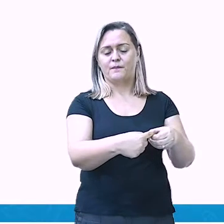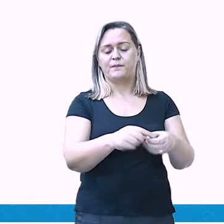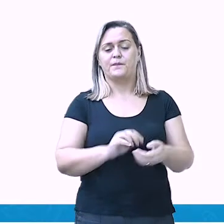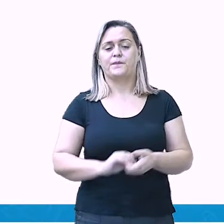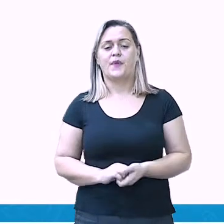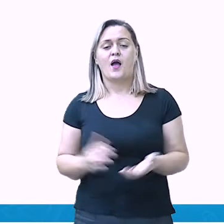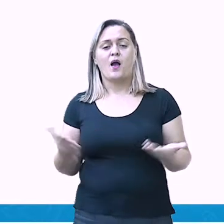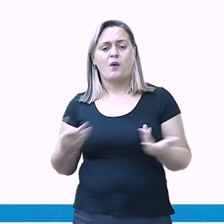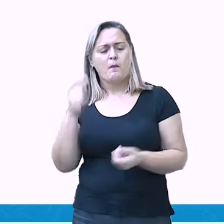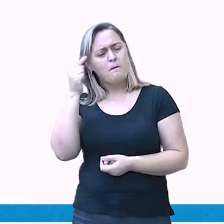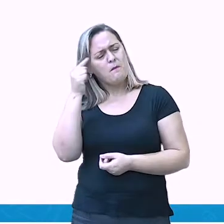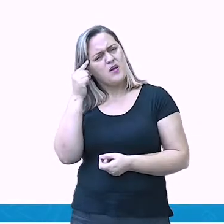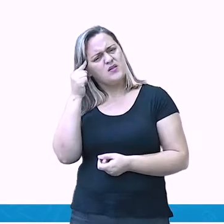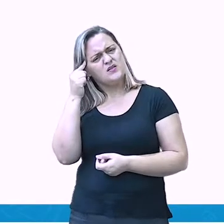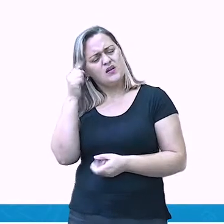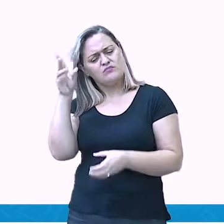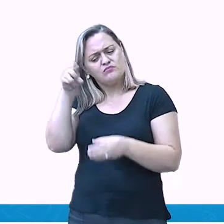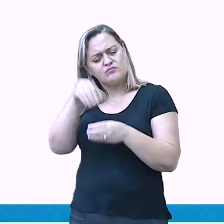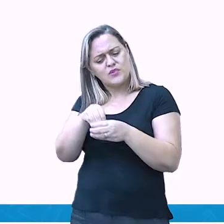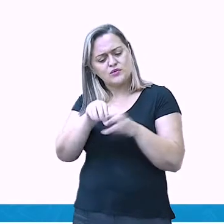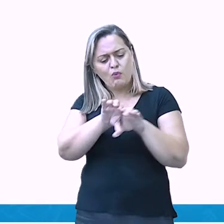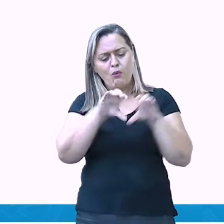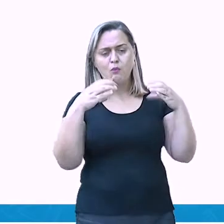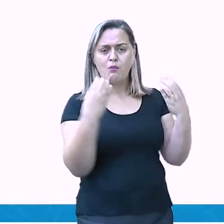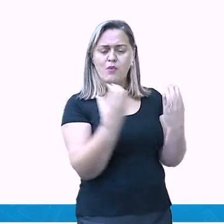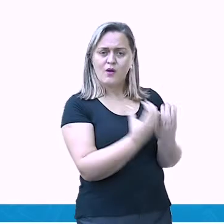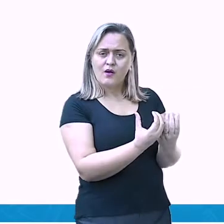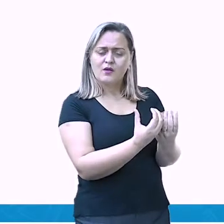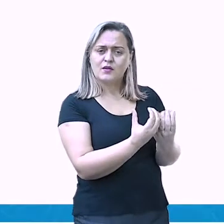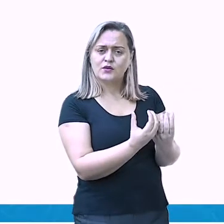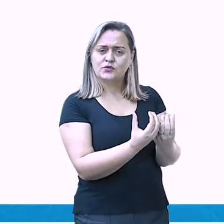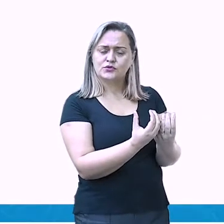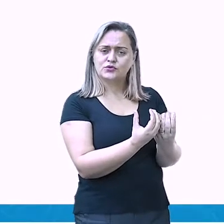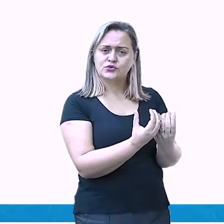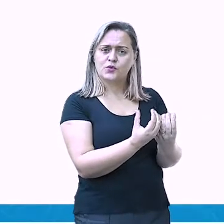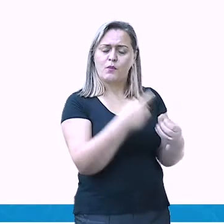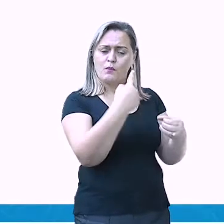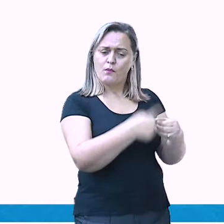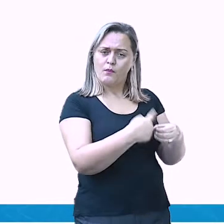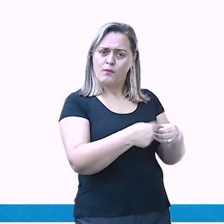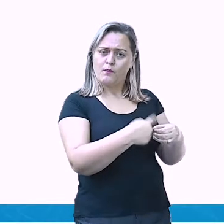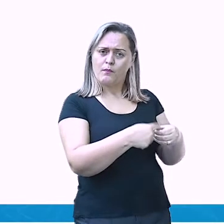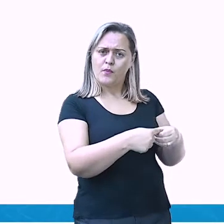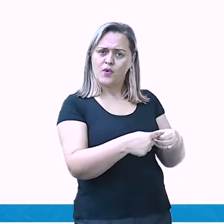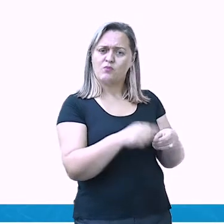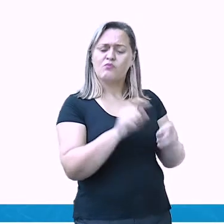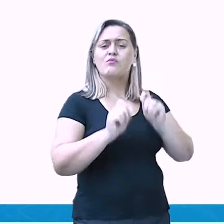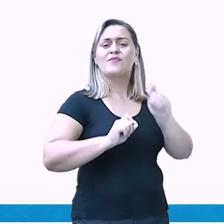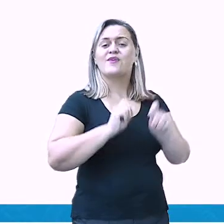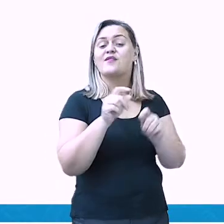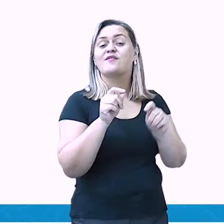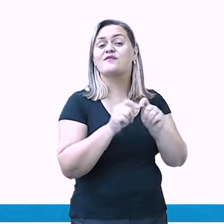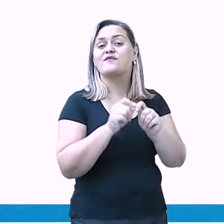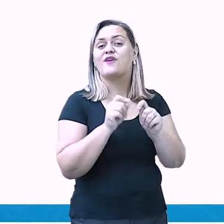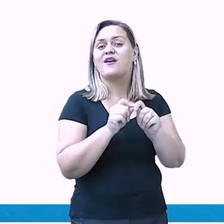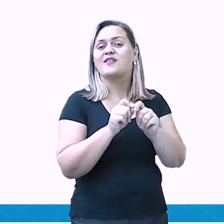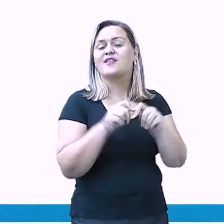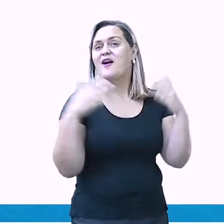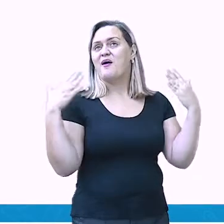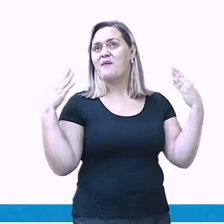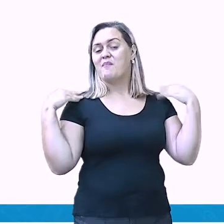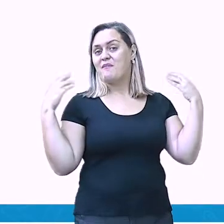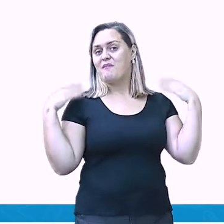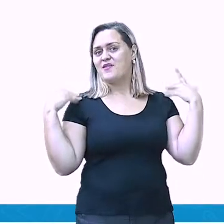da comunidade urbana. O que as pessoas que vivem na zona urbana fazem para se divertir. Vocês se